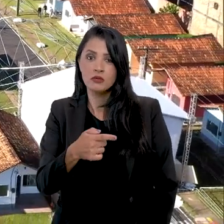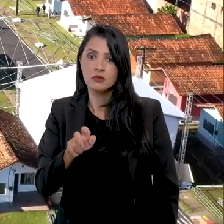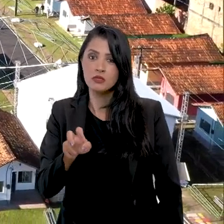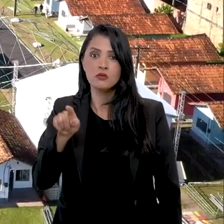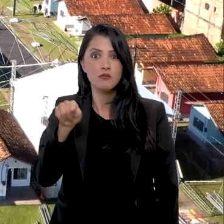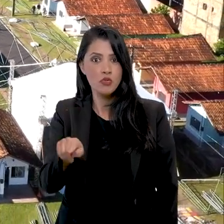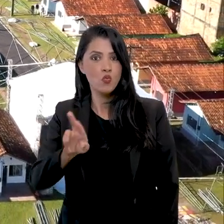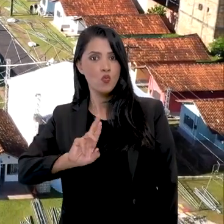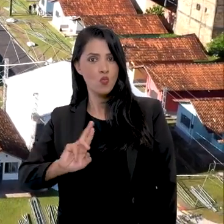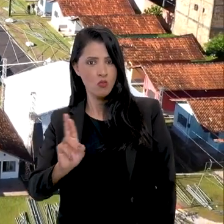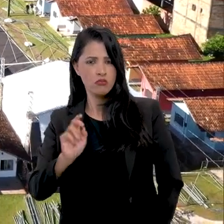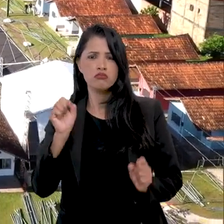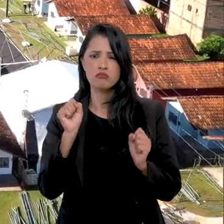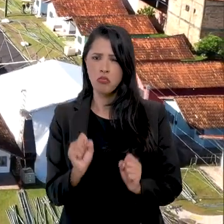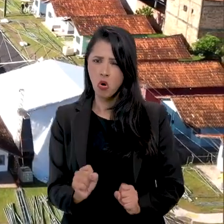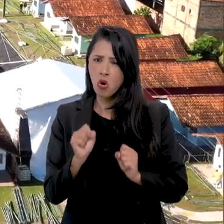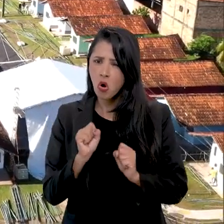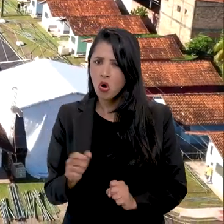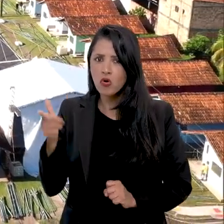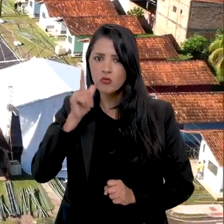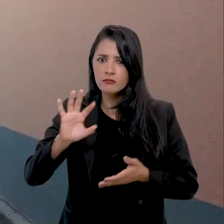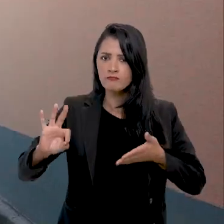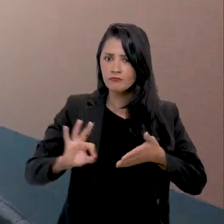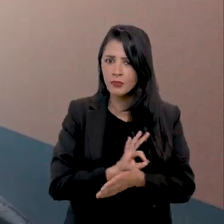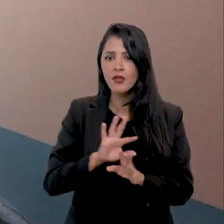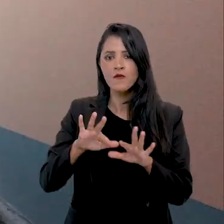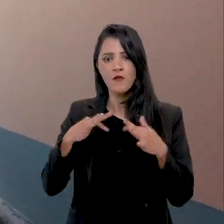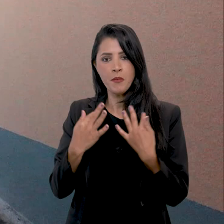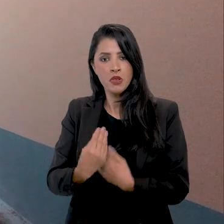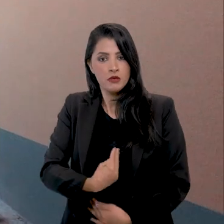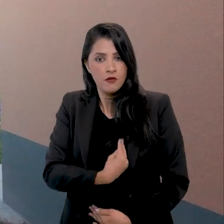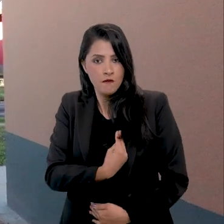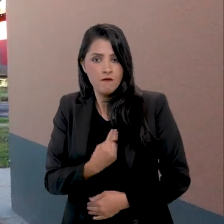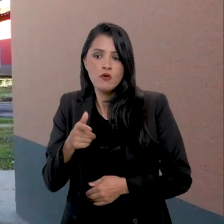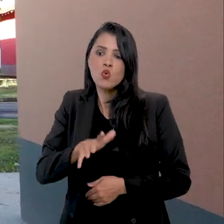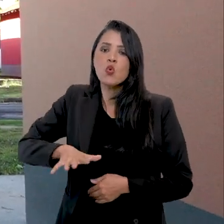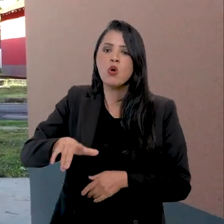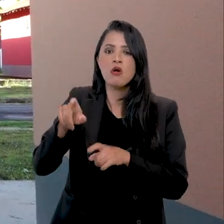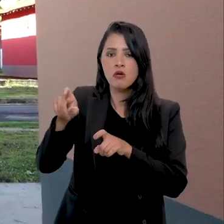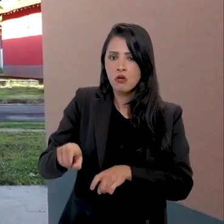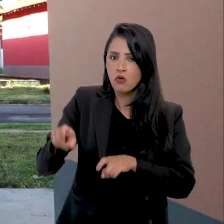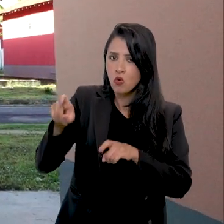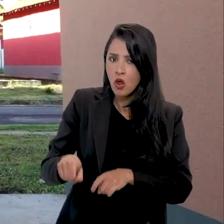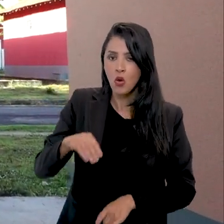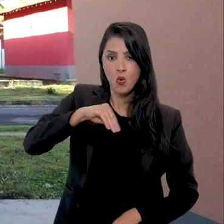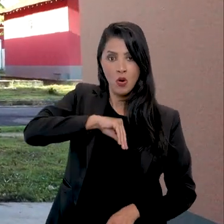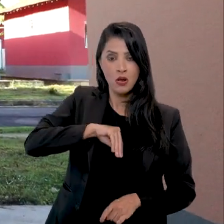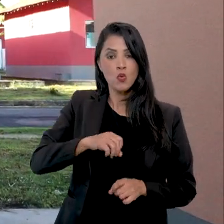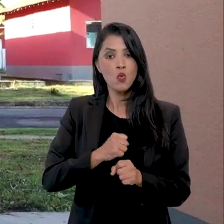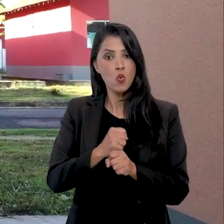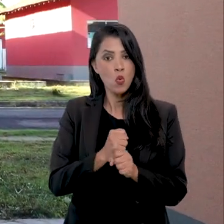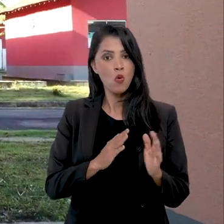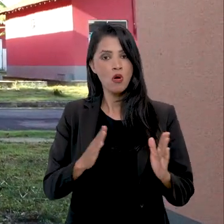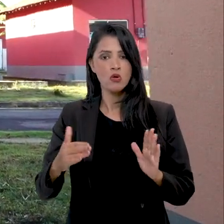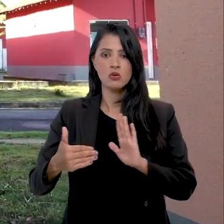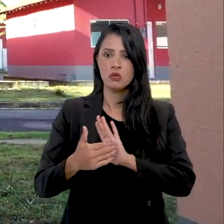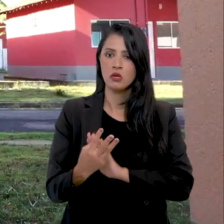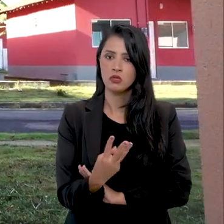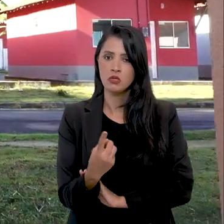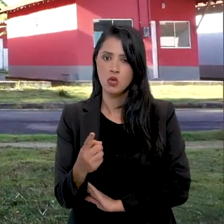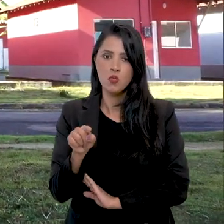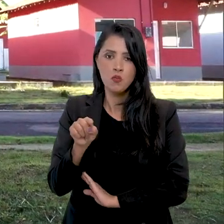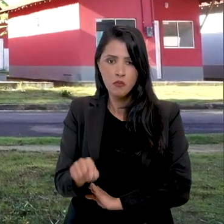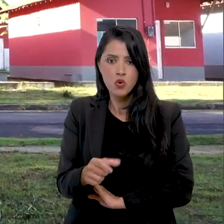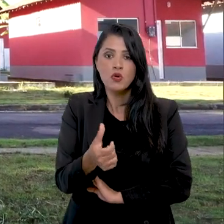para R 75 mil. Podem ser beneficiadas as famílias residentes em área rural, com renda